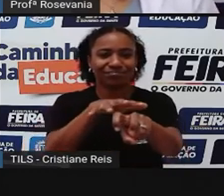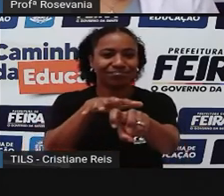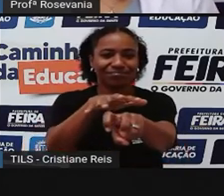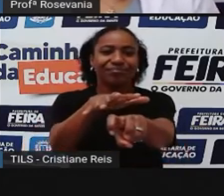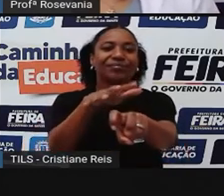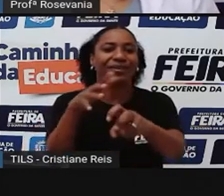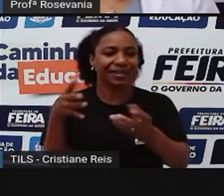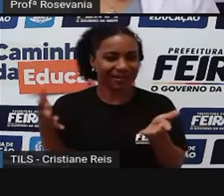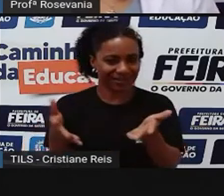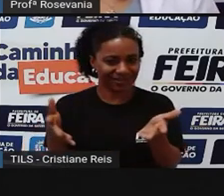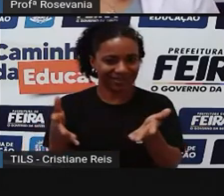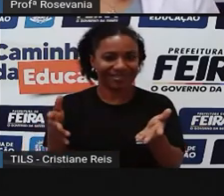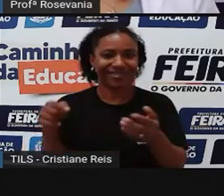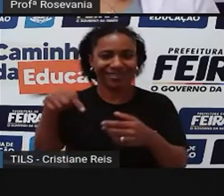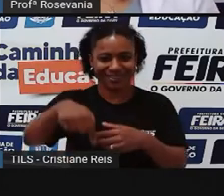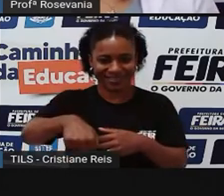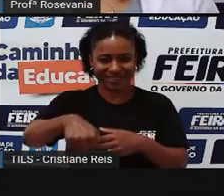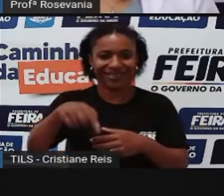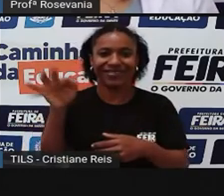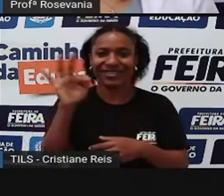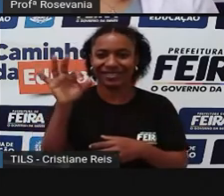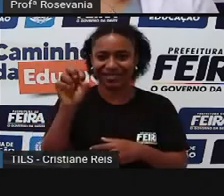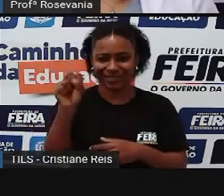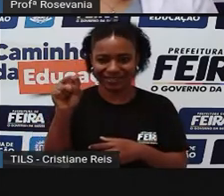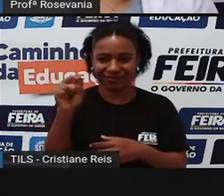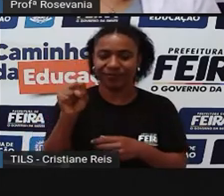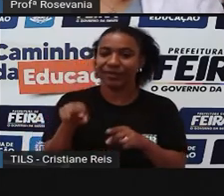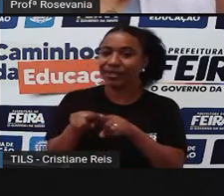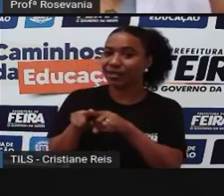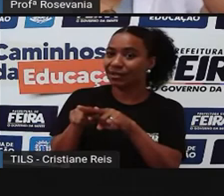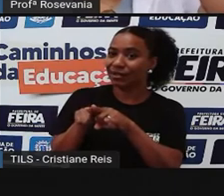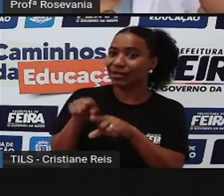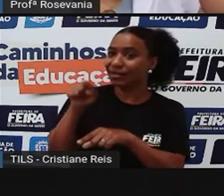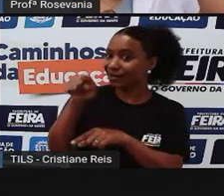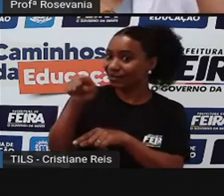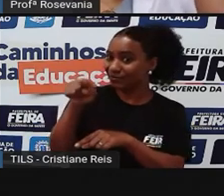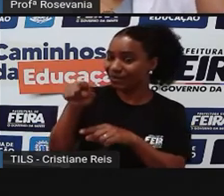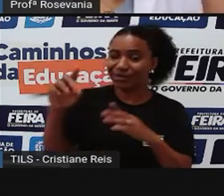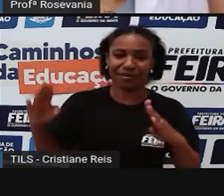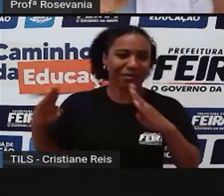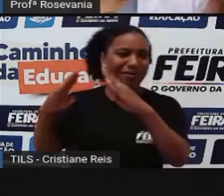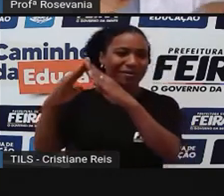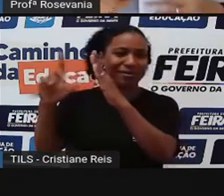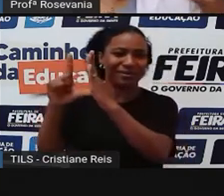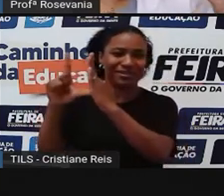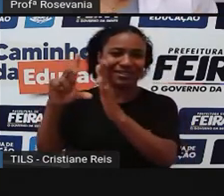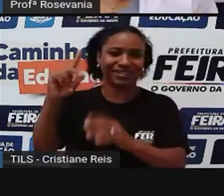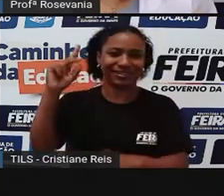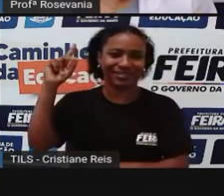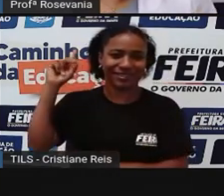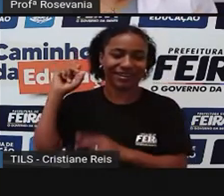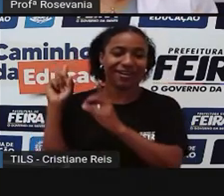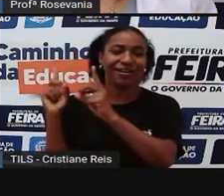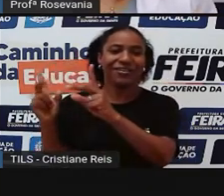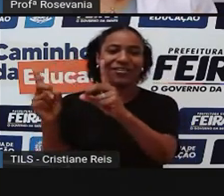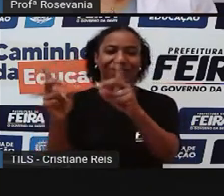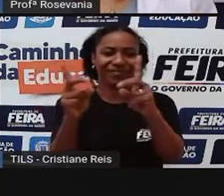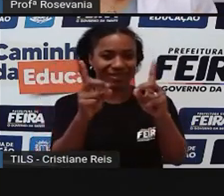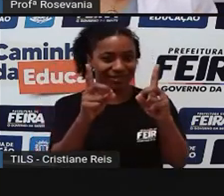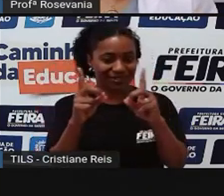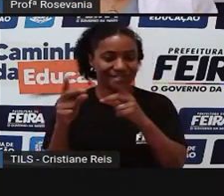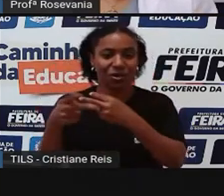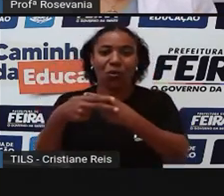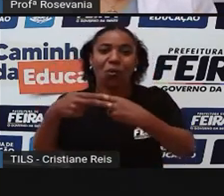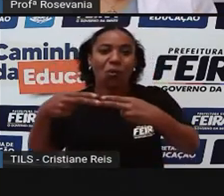nossa cidade. Aqui em Marinho Santos, que vendia, né, miudezas, uma série de coisas, essas lojas importantes da época,